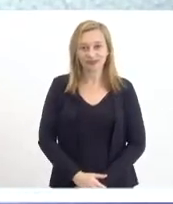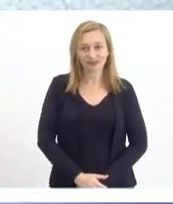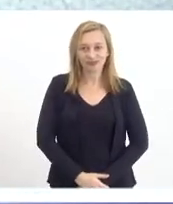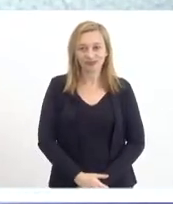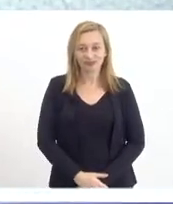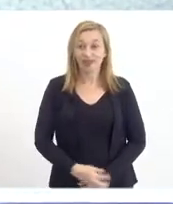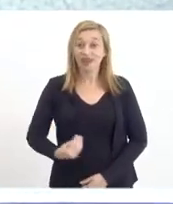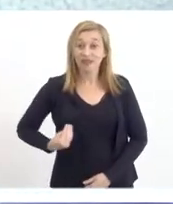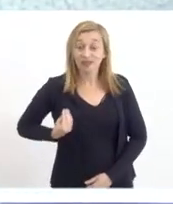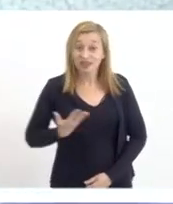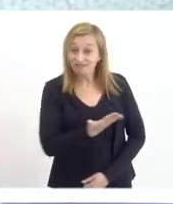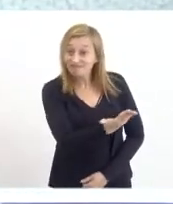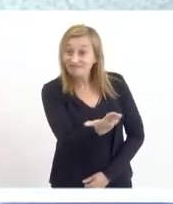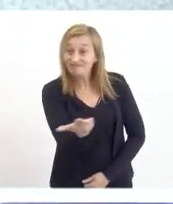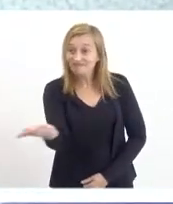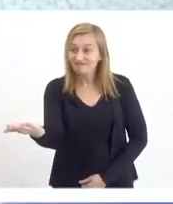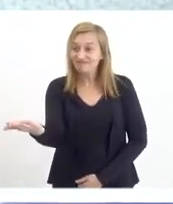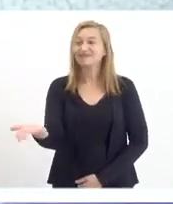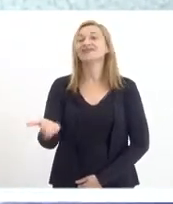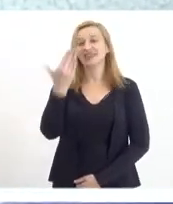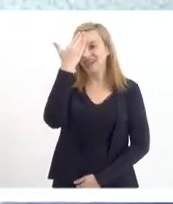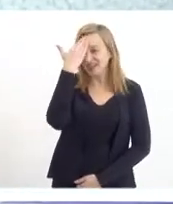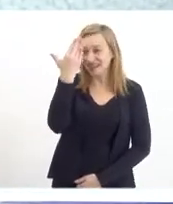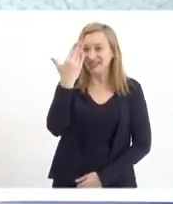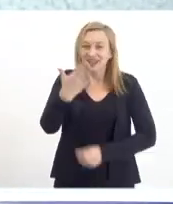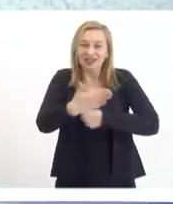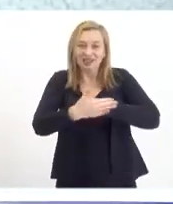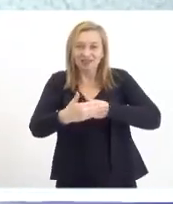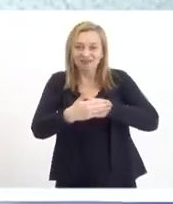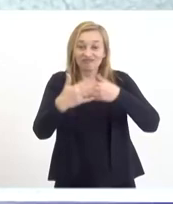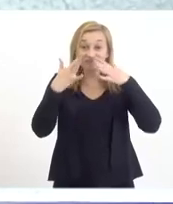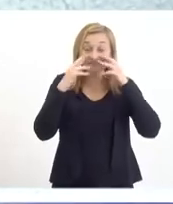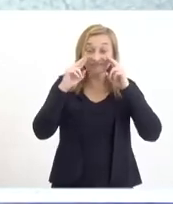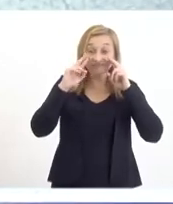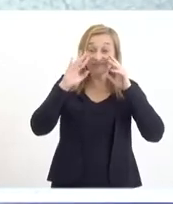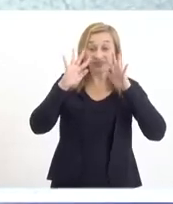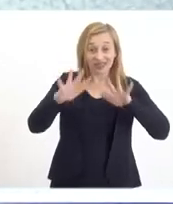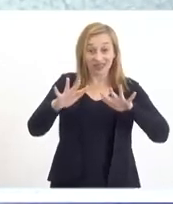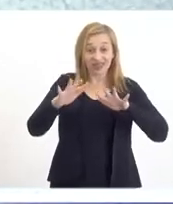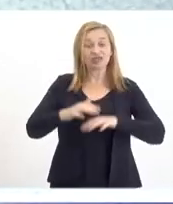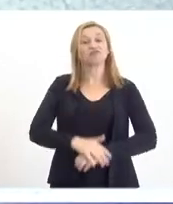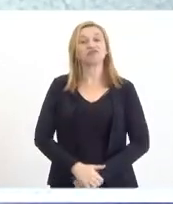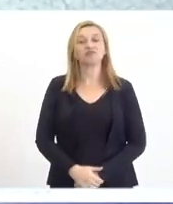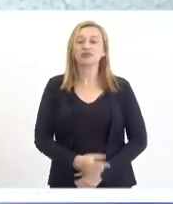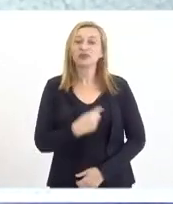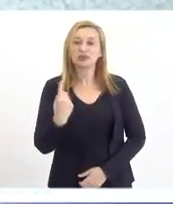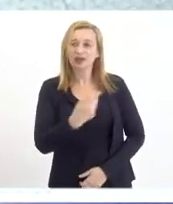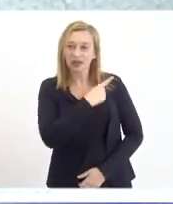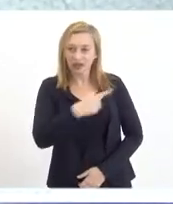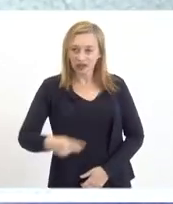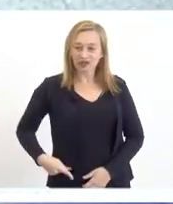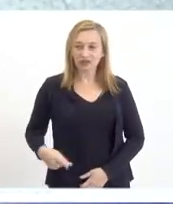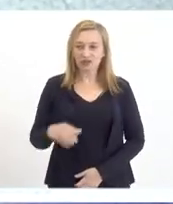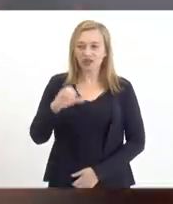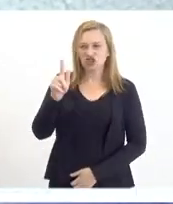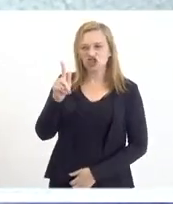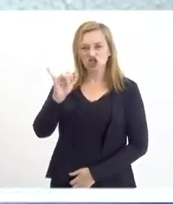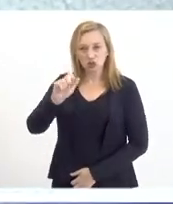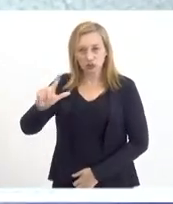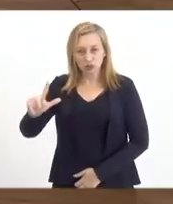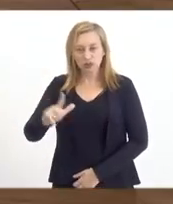a presença de todas e todos. Quero agradecer o carinho aqui e a atenção do nosso presidente Gil Torres,